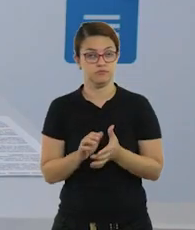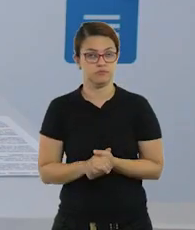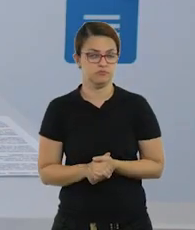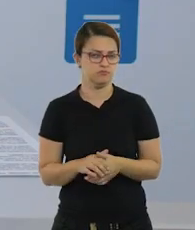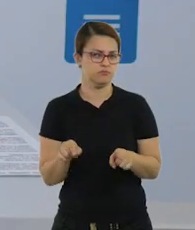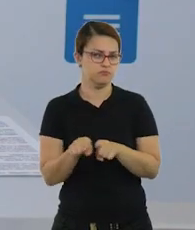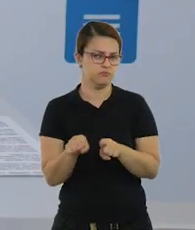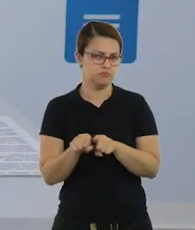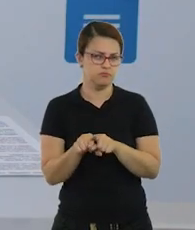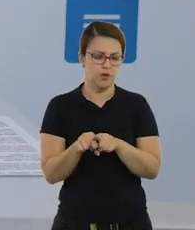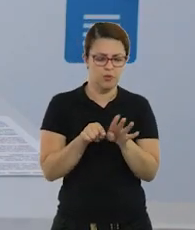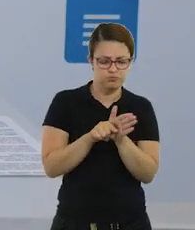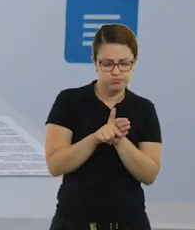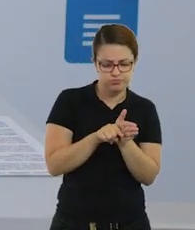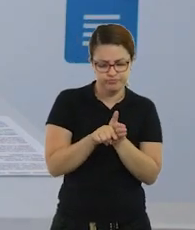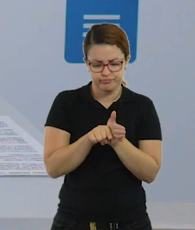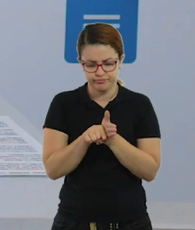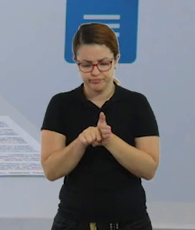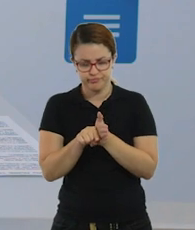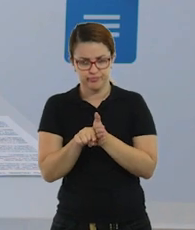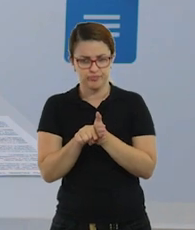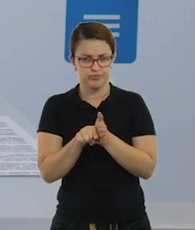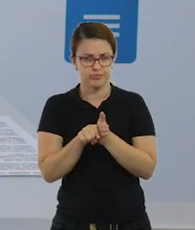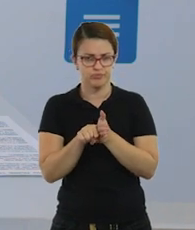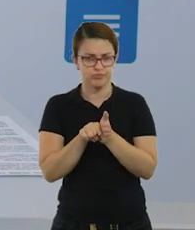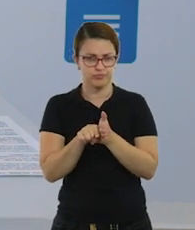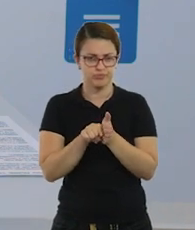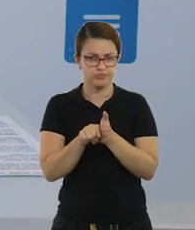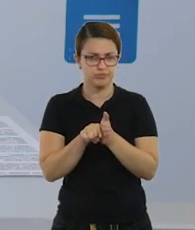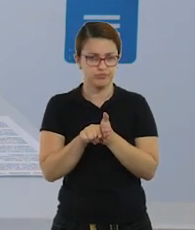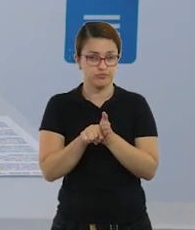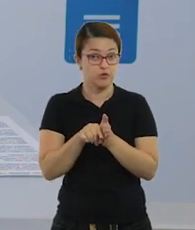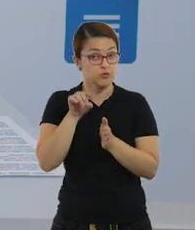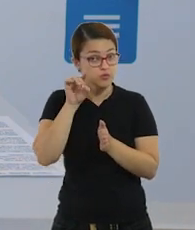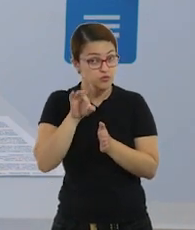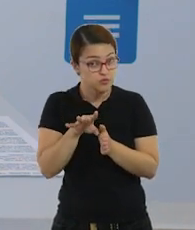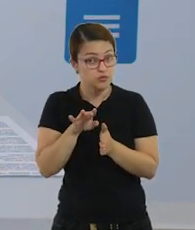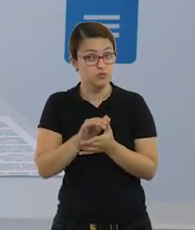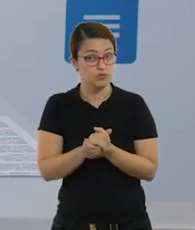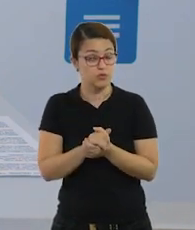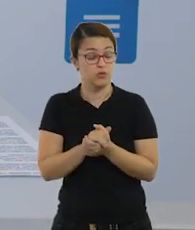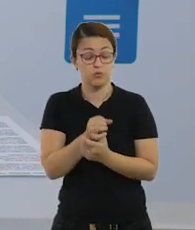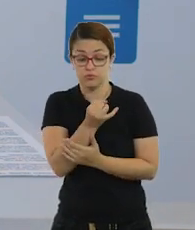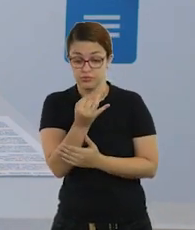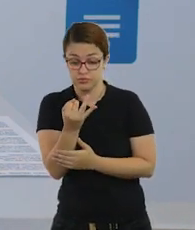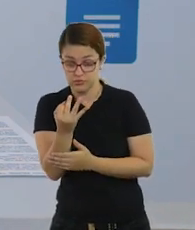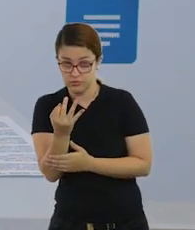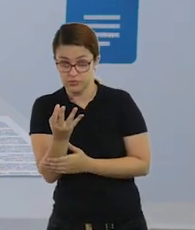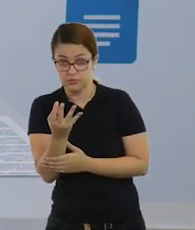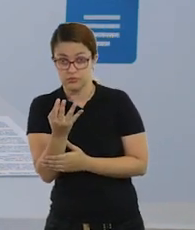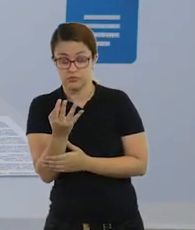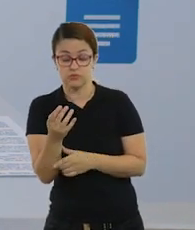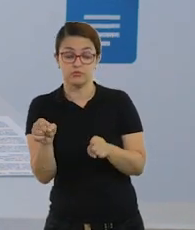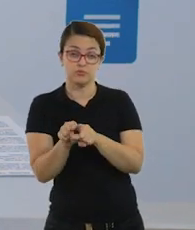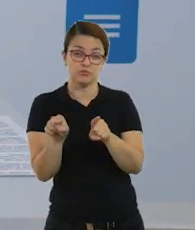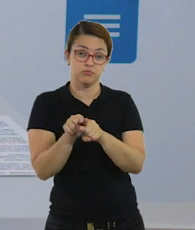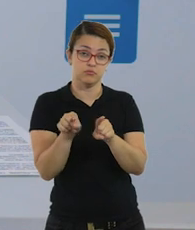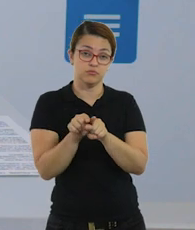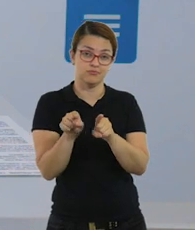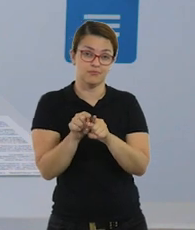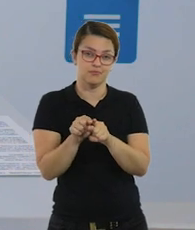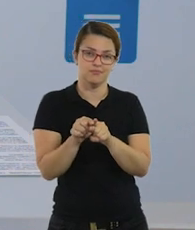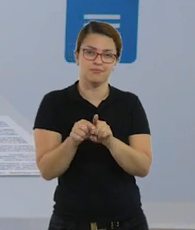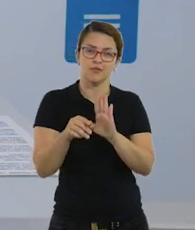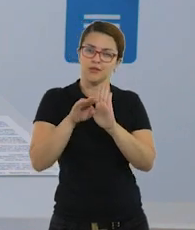Uma outra exploração que vocês podem fazer, em relação à quantidade, não somente em relação à quantidade, é em